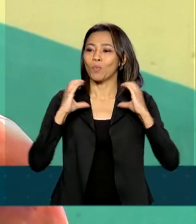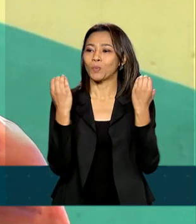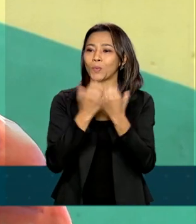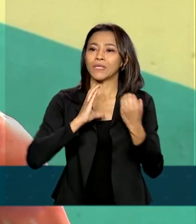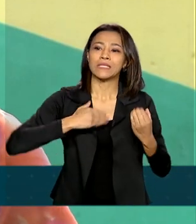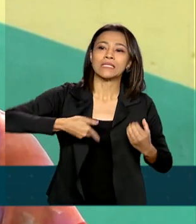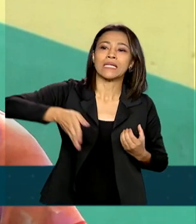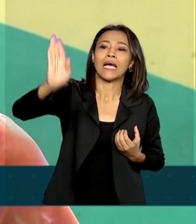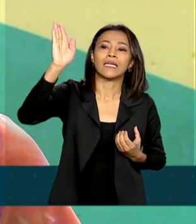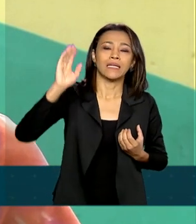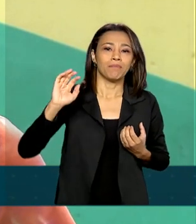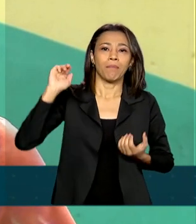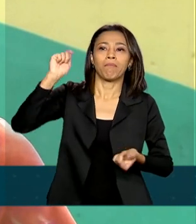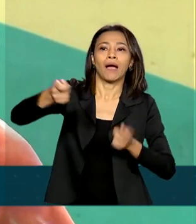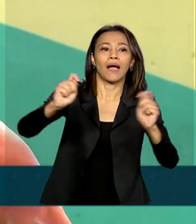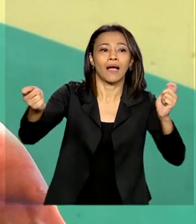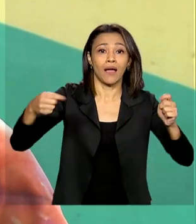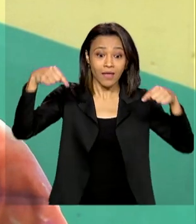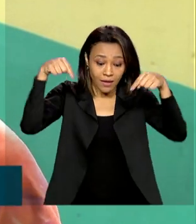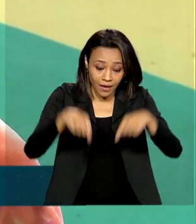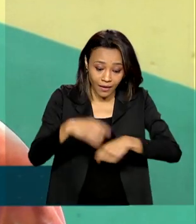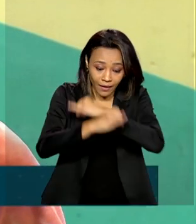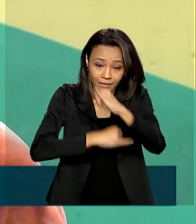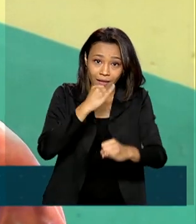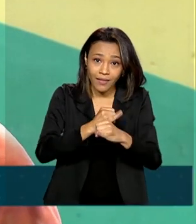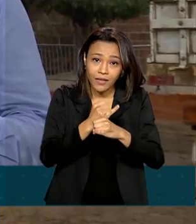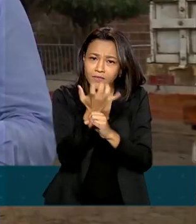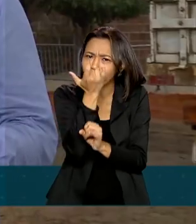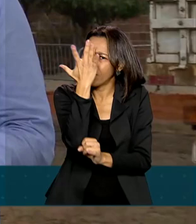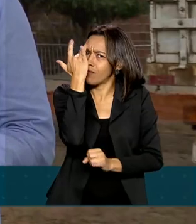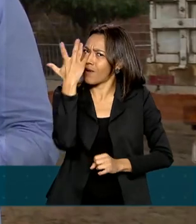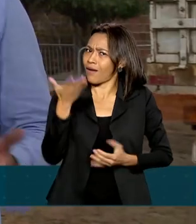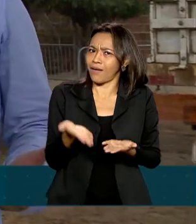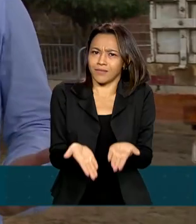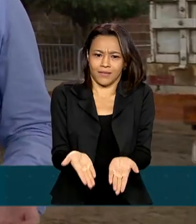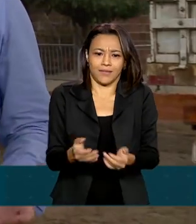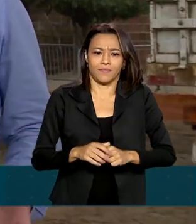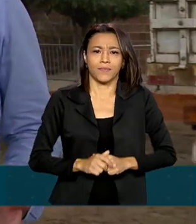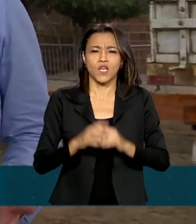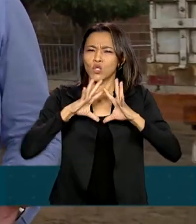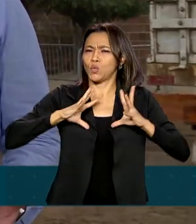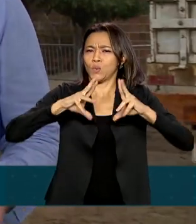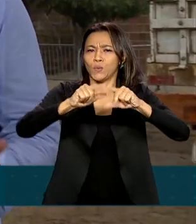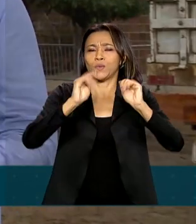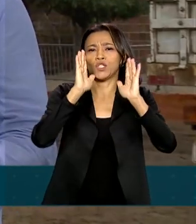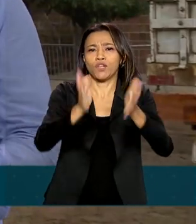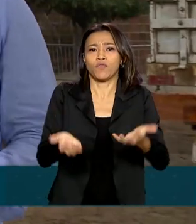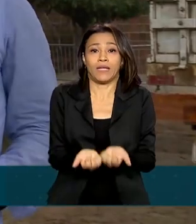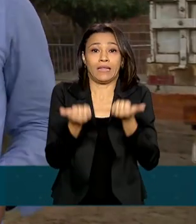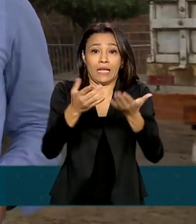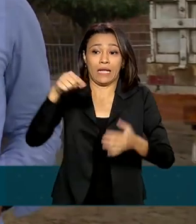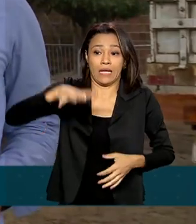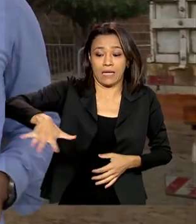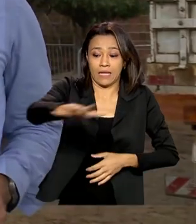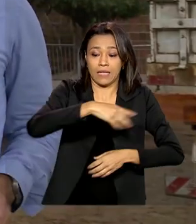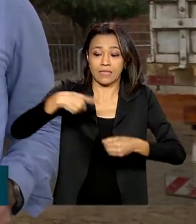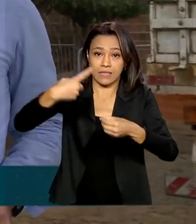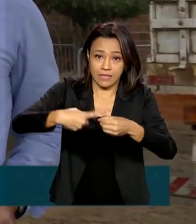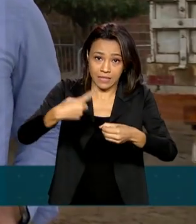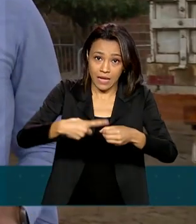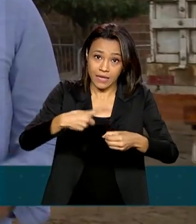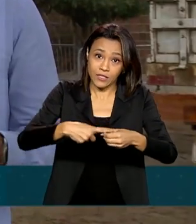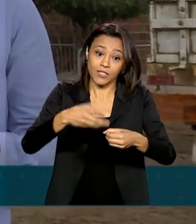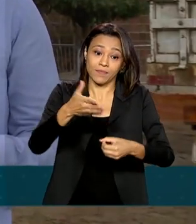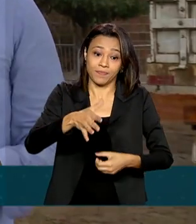pagar. E aqui com a internet aqui tudo fica mais fácil. De todas as entregas feitas na cidade de Panguassu, no Rio Grande do